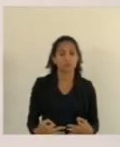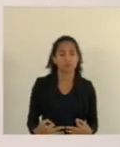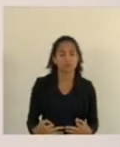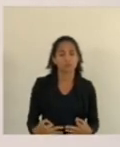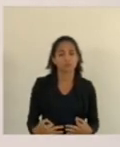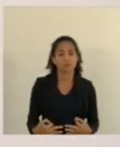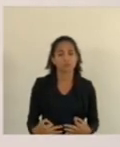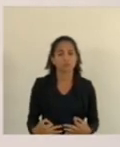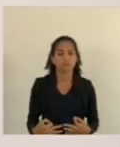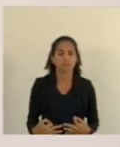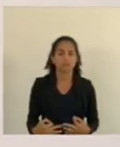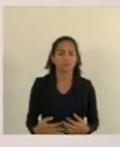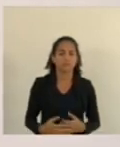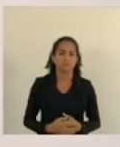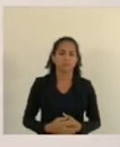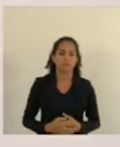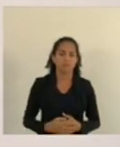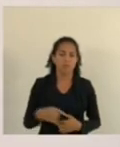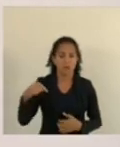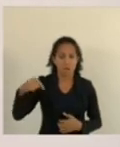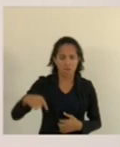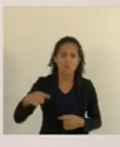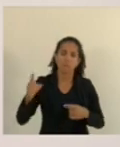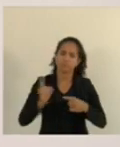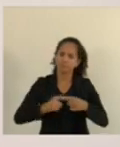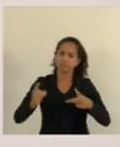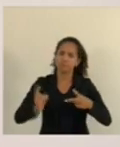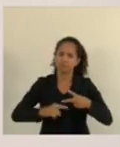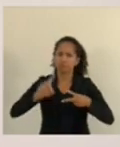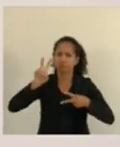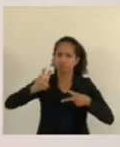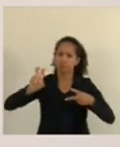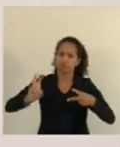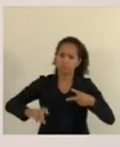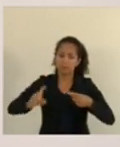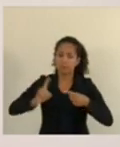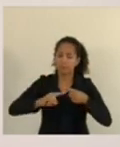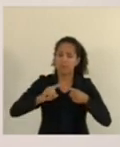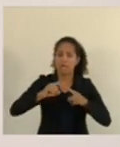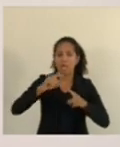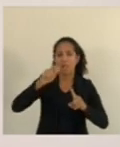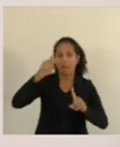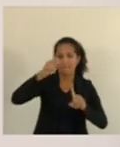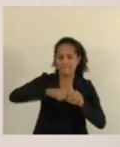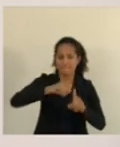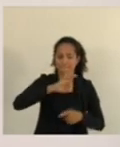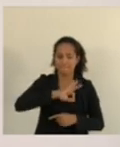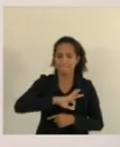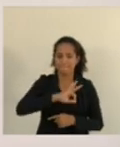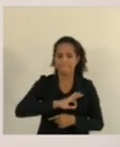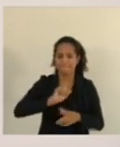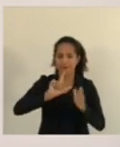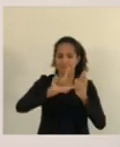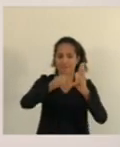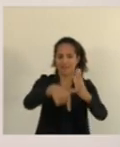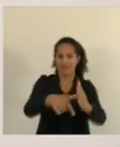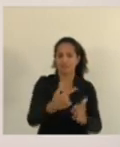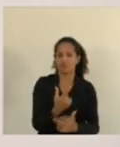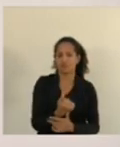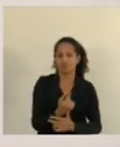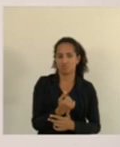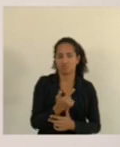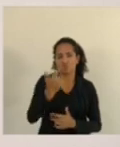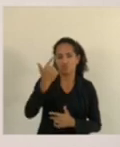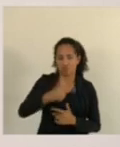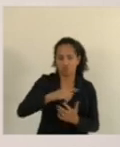cumpridos. E aqui nós temos duas questões. O atraso do pagamento desta empresa que gerou mais